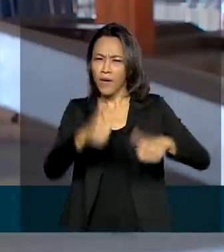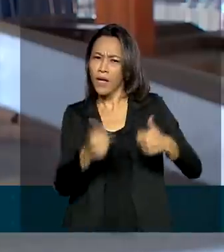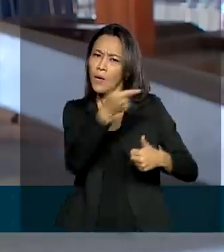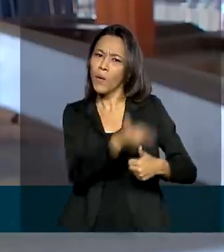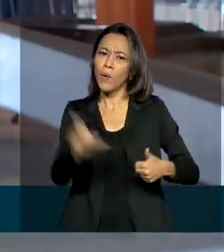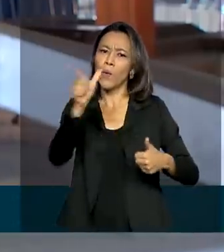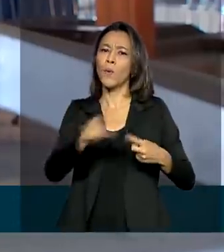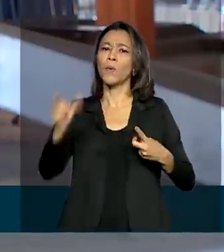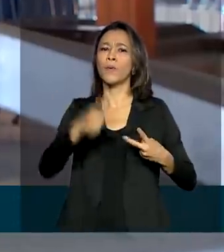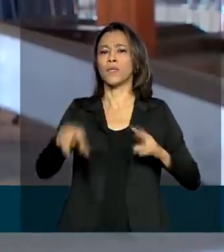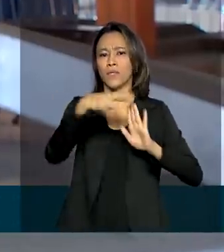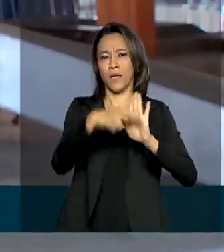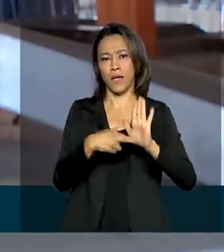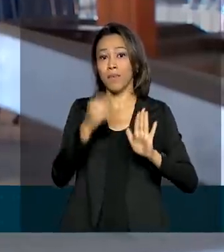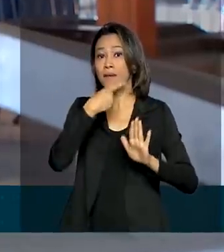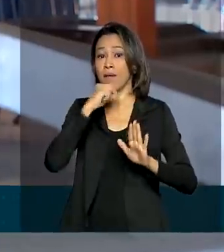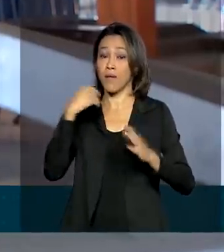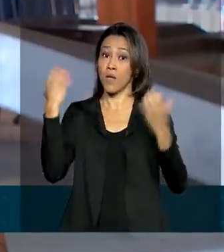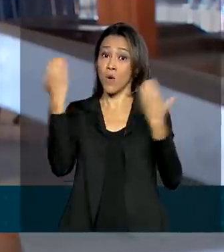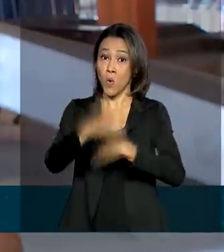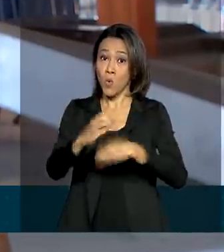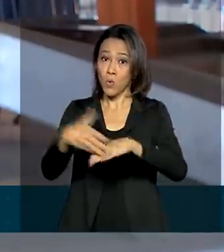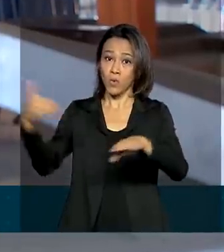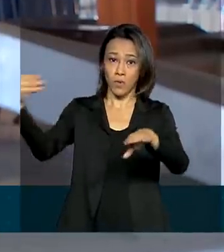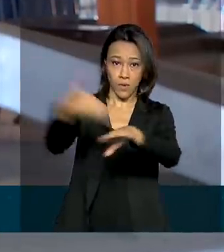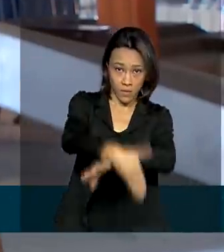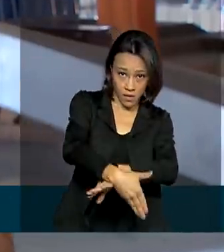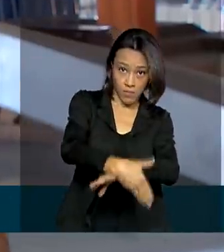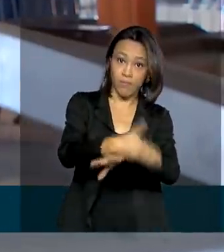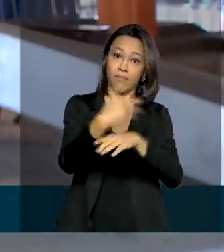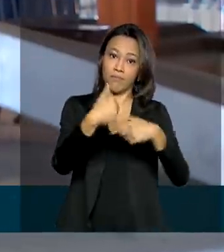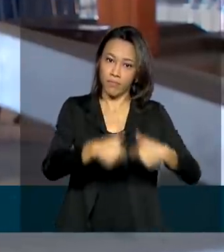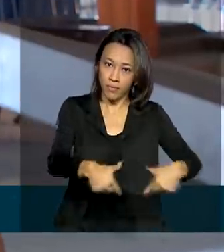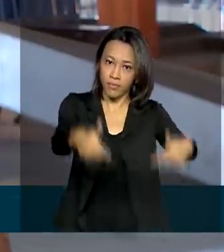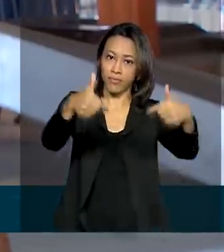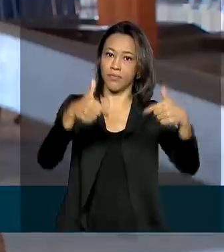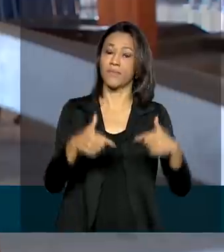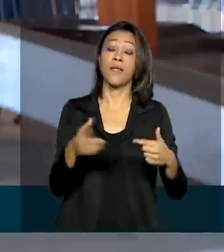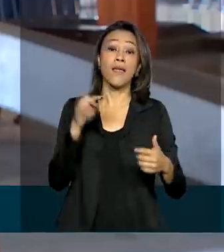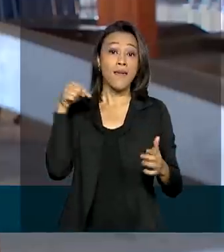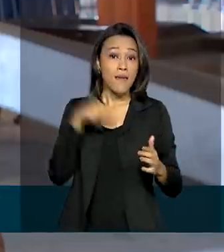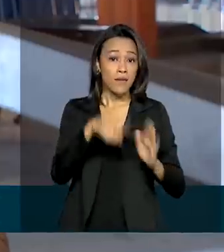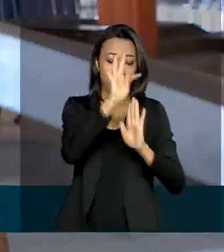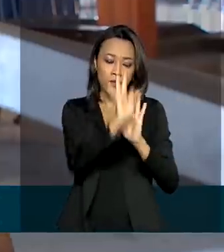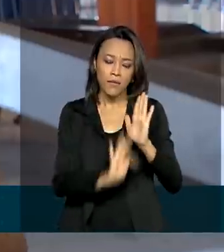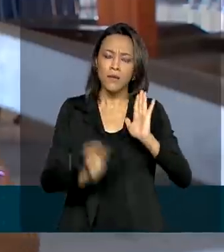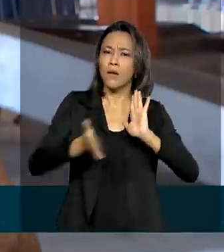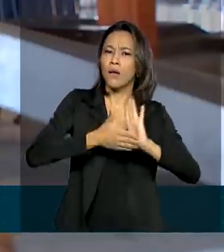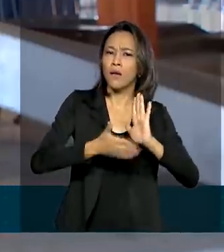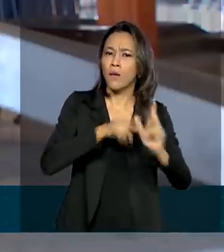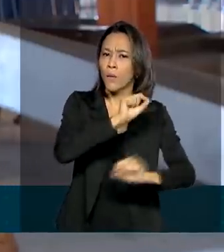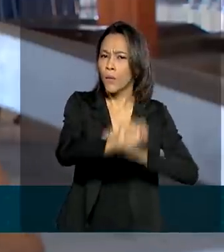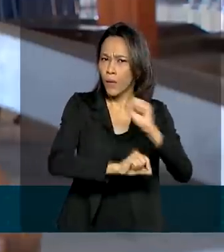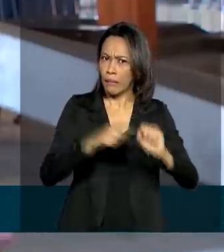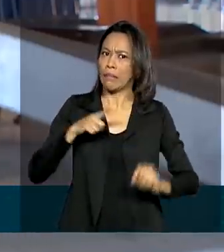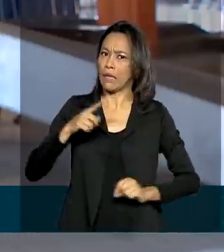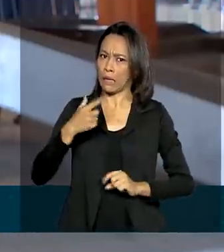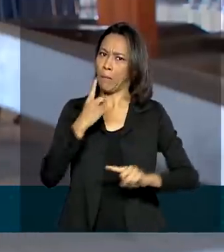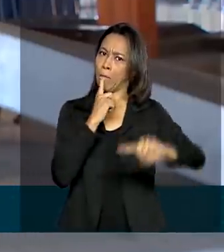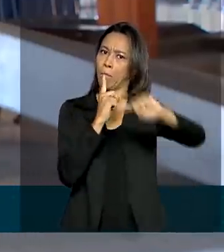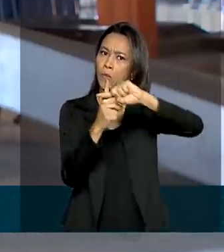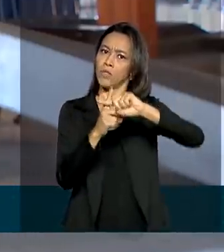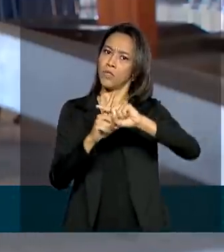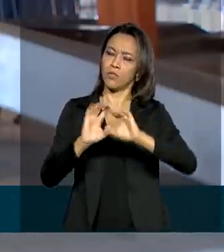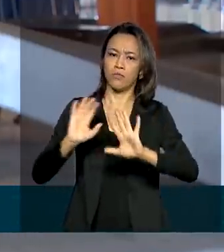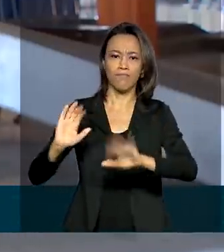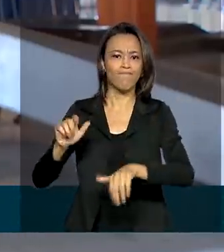ingressar nas carreiras. O ministro Jorge Oliveira disse que esse texto, essa proposta, ela traz efeitos positivos tanto para o